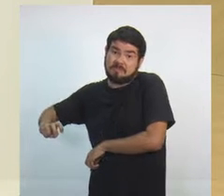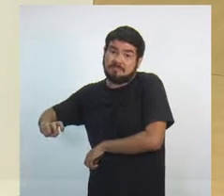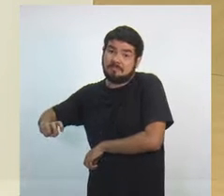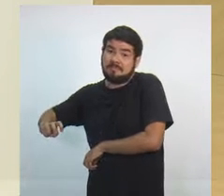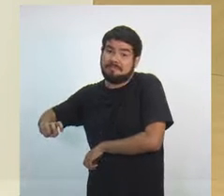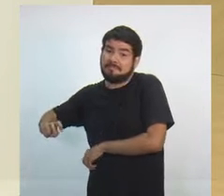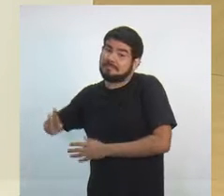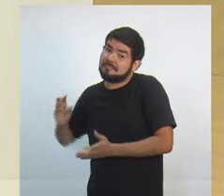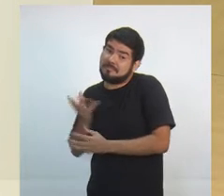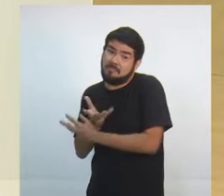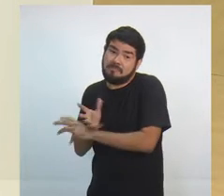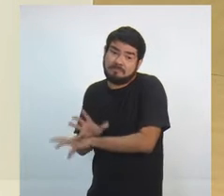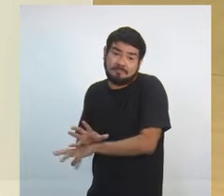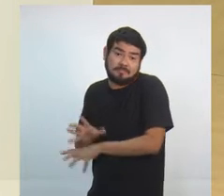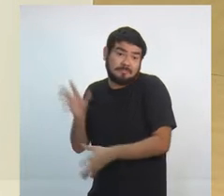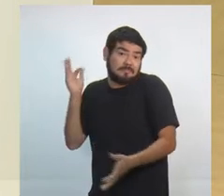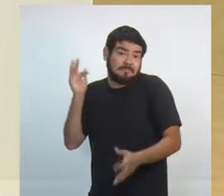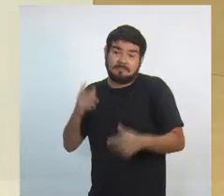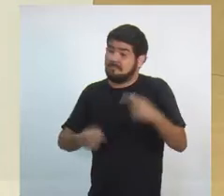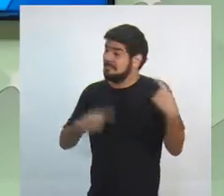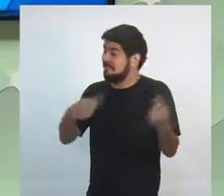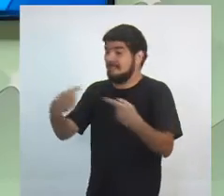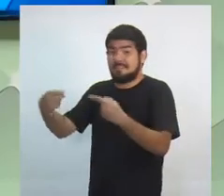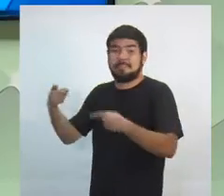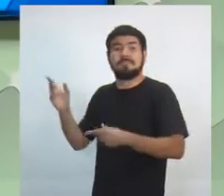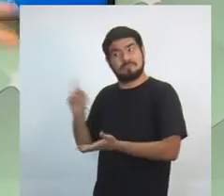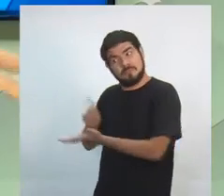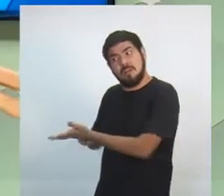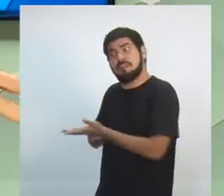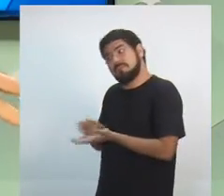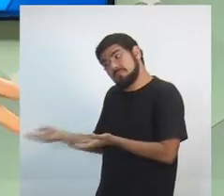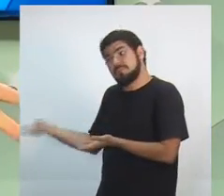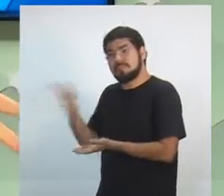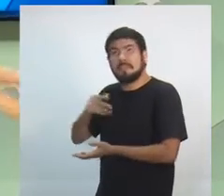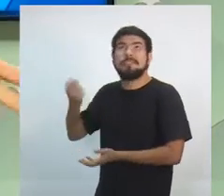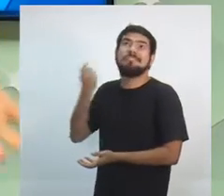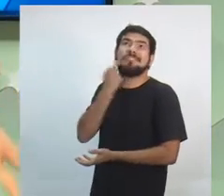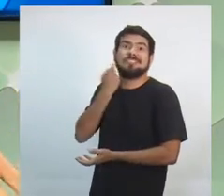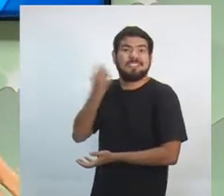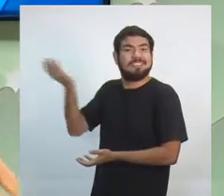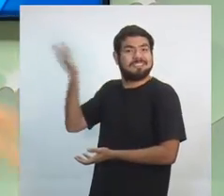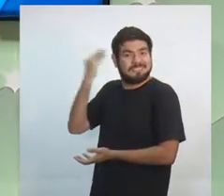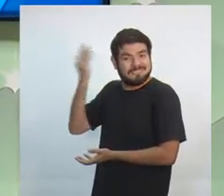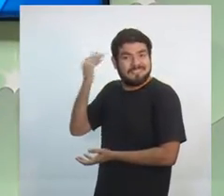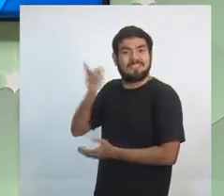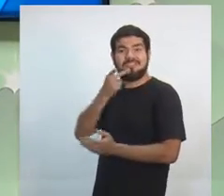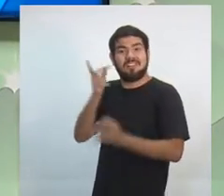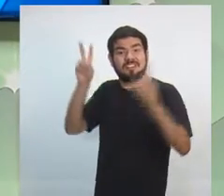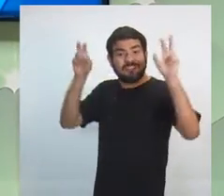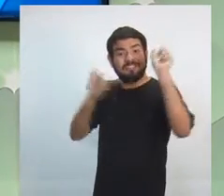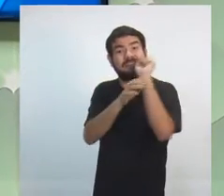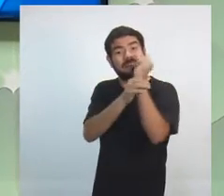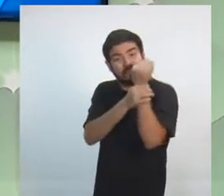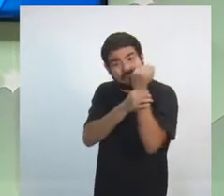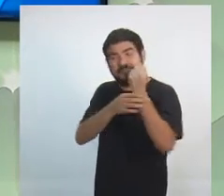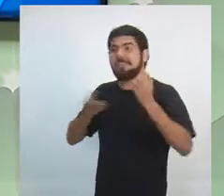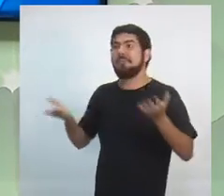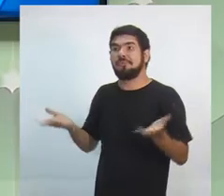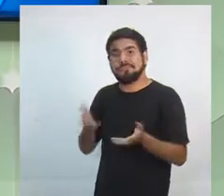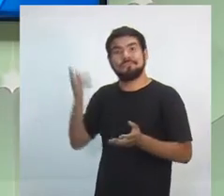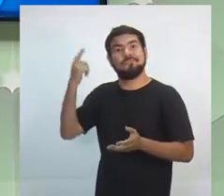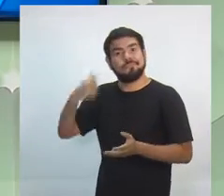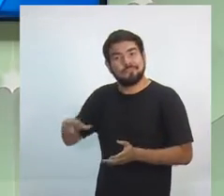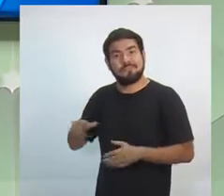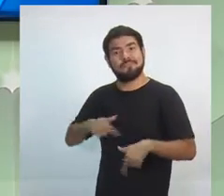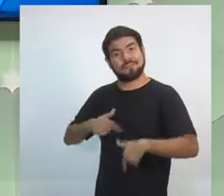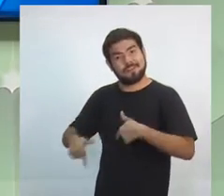com a ausência dele durante todo o debate. Ele foi convidado tanto para debate de sexta-feira, que falou sobre segurança pública, quanto para o de hoje. E ele